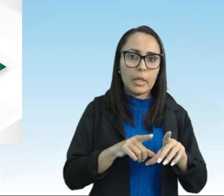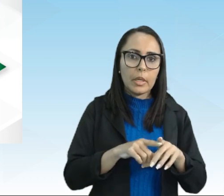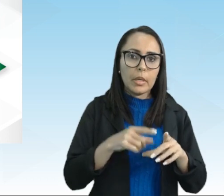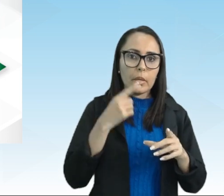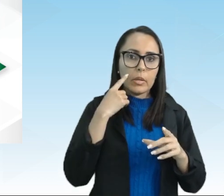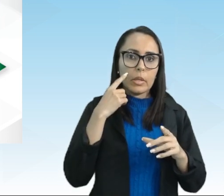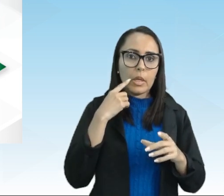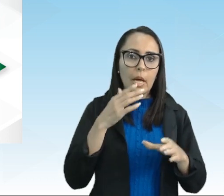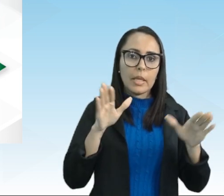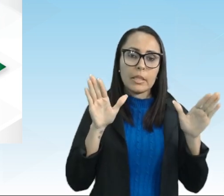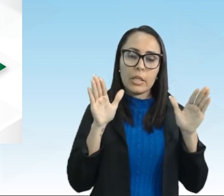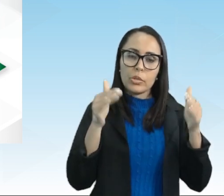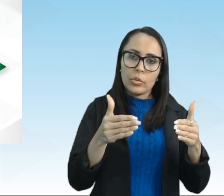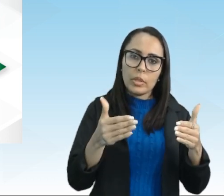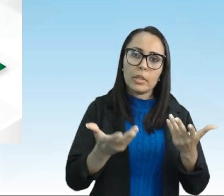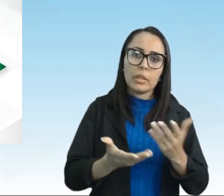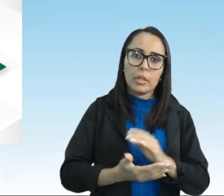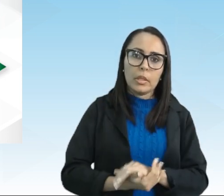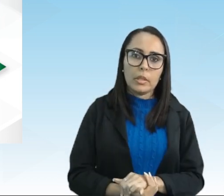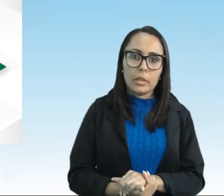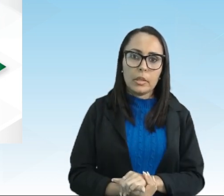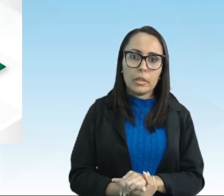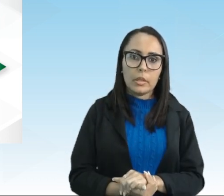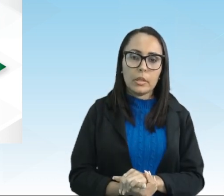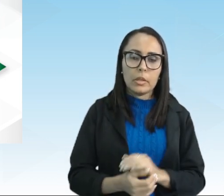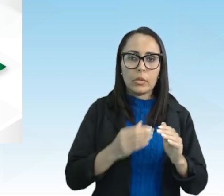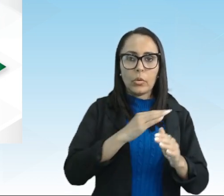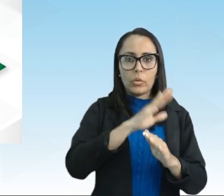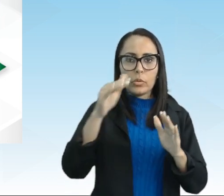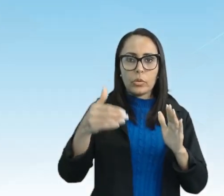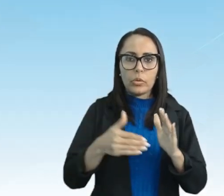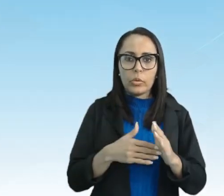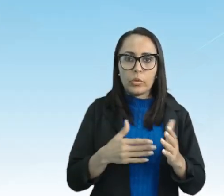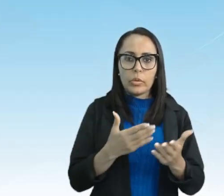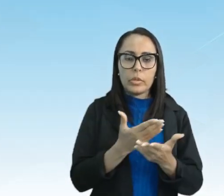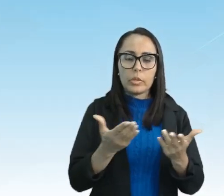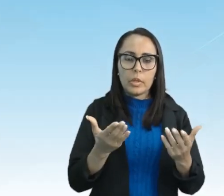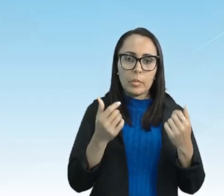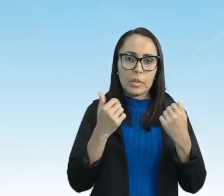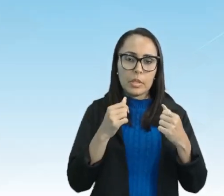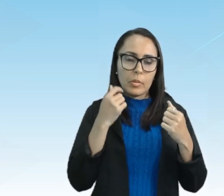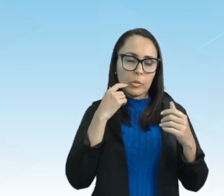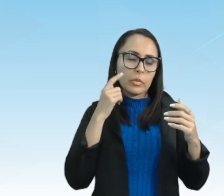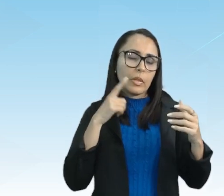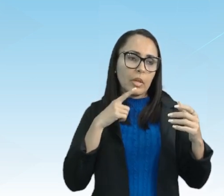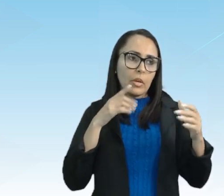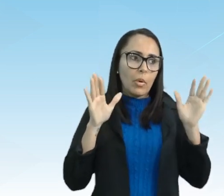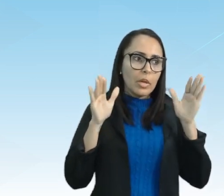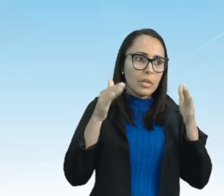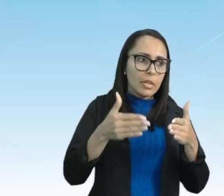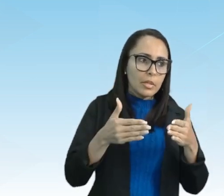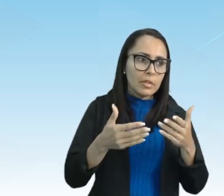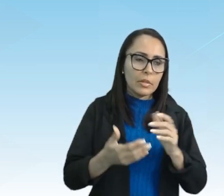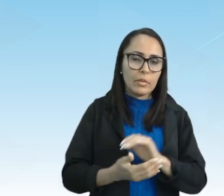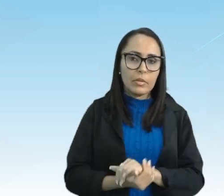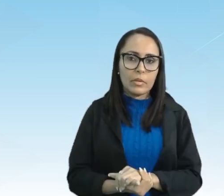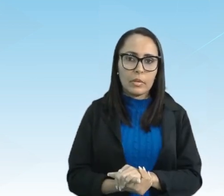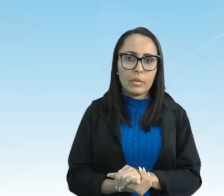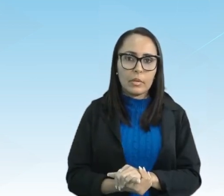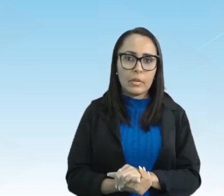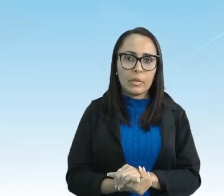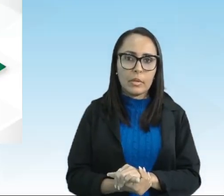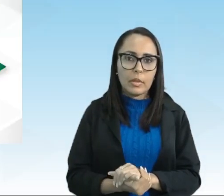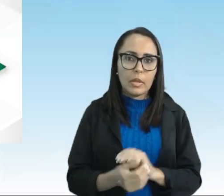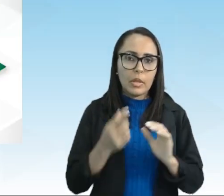intencionalidade todos nós que produzimos temos uma intencionalidade e aqui por exemplo